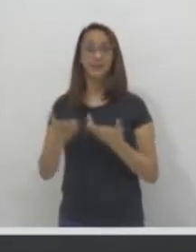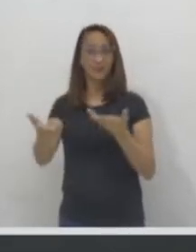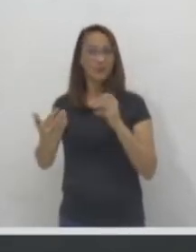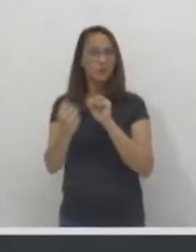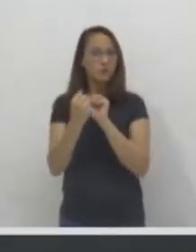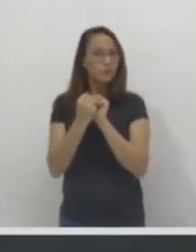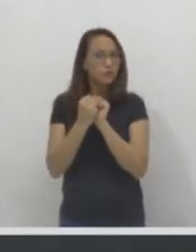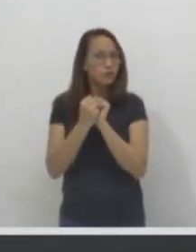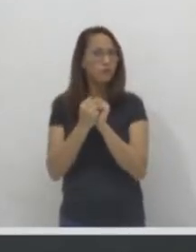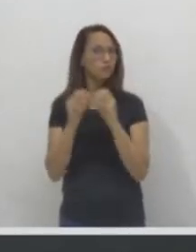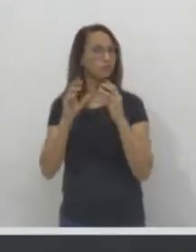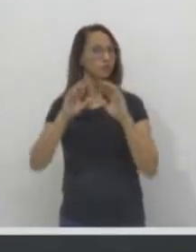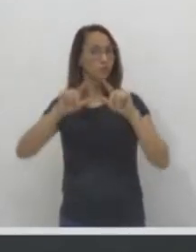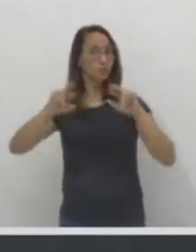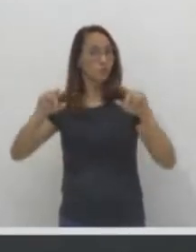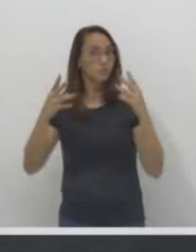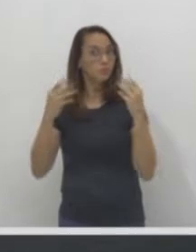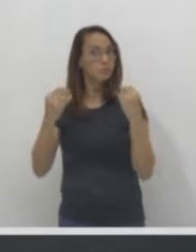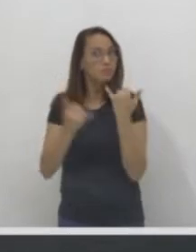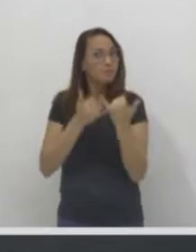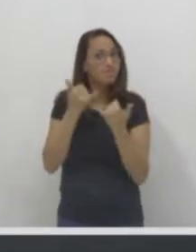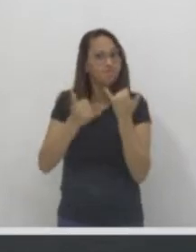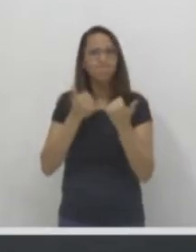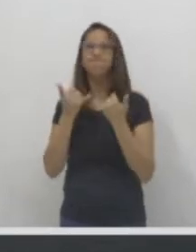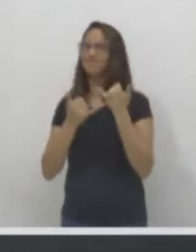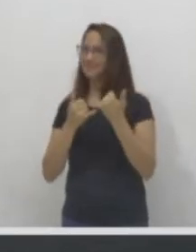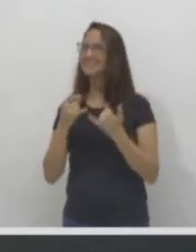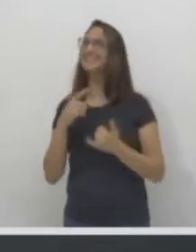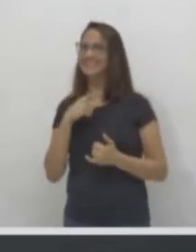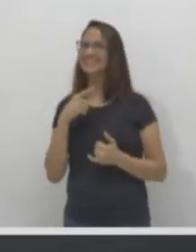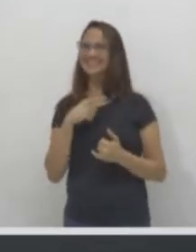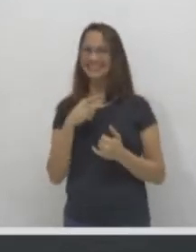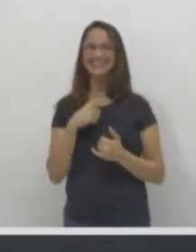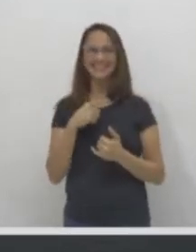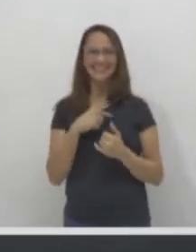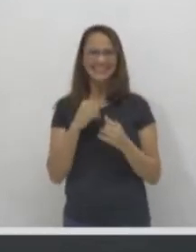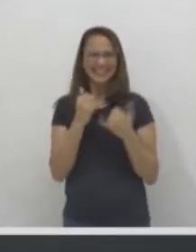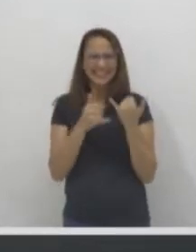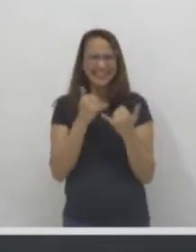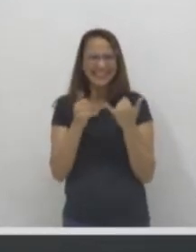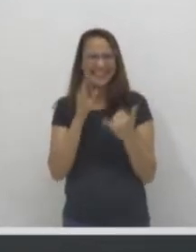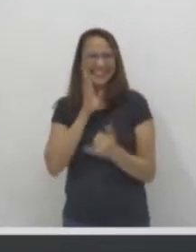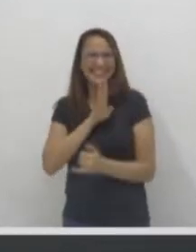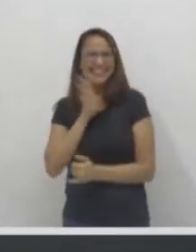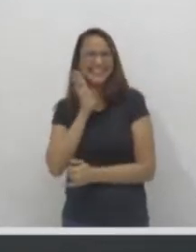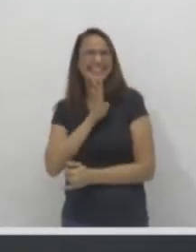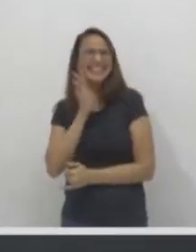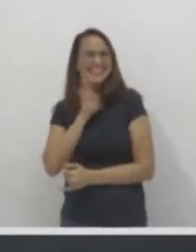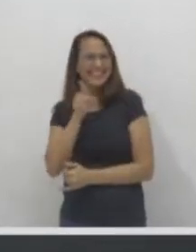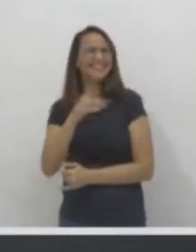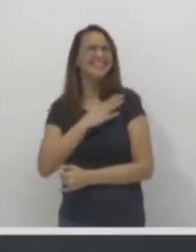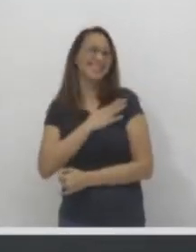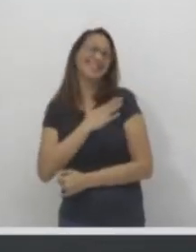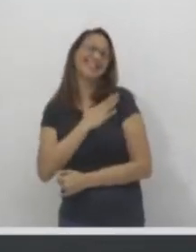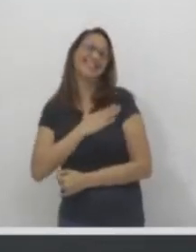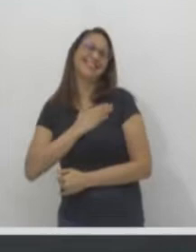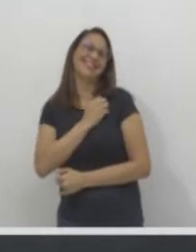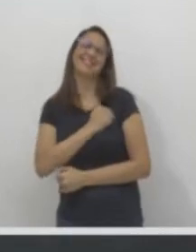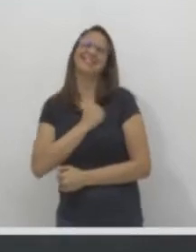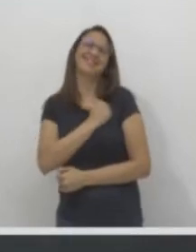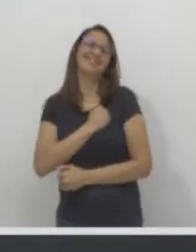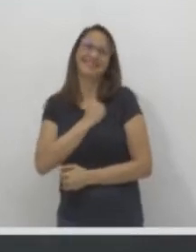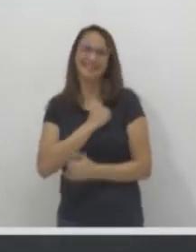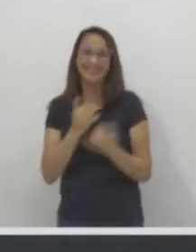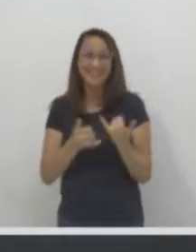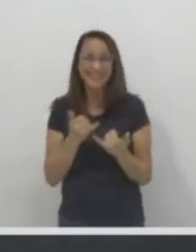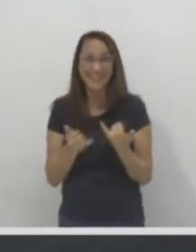hoje tem muita brincadeira. Eu trouxe muita atividade que envolve brincadeira. Eu sei que vocês vão adorar, porque vocês adoram brincar, não é? E